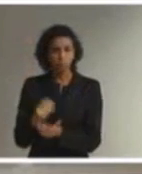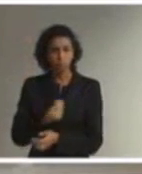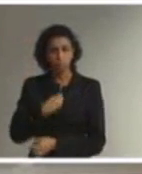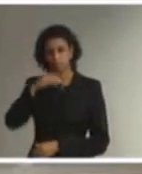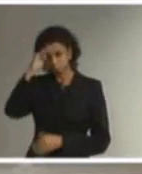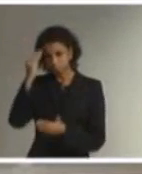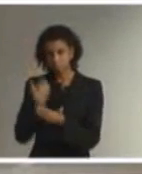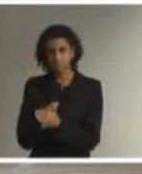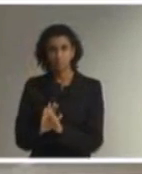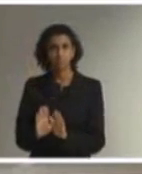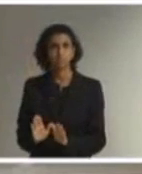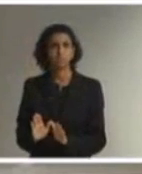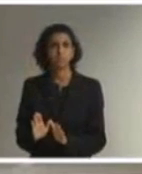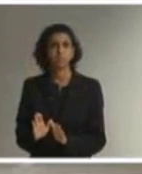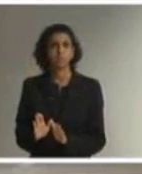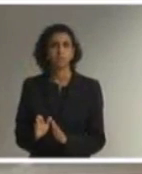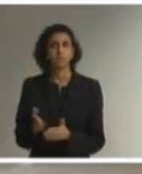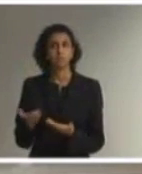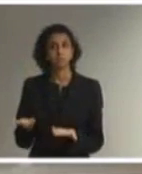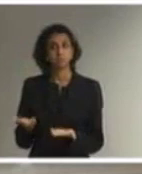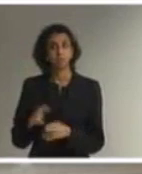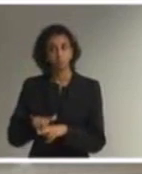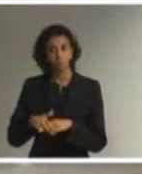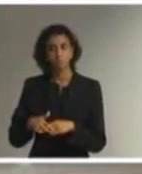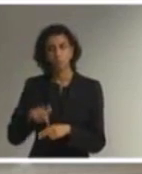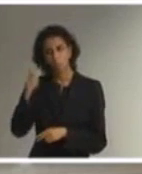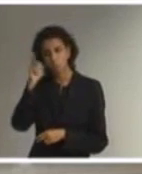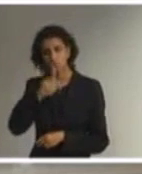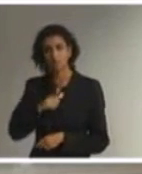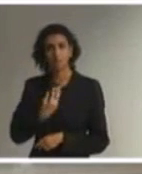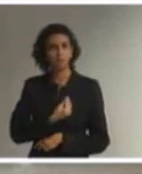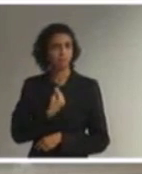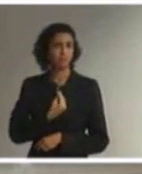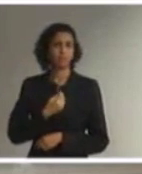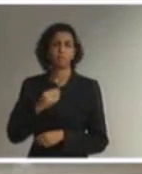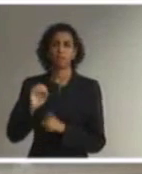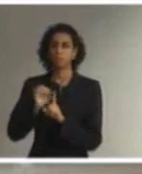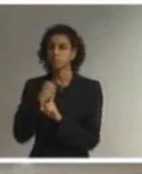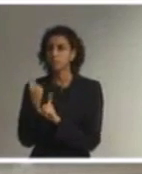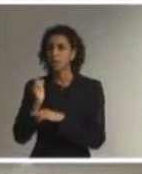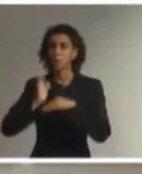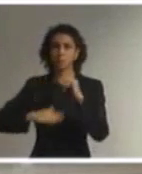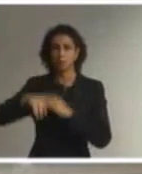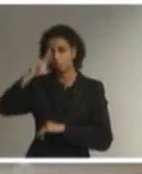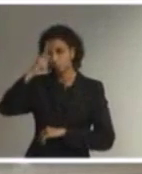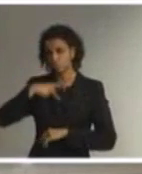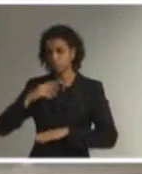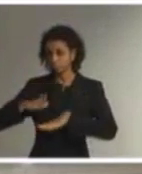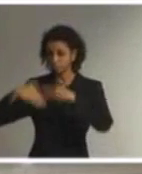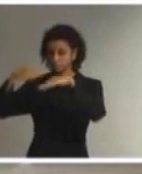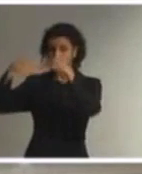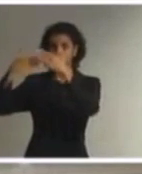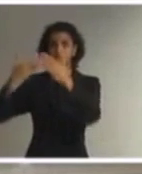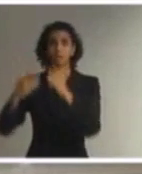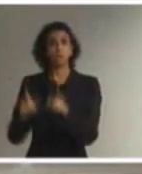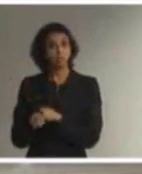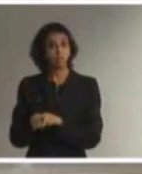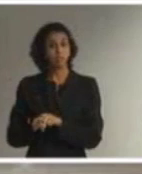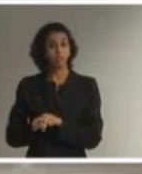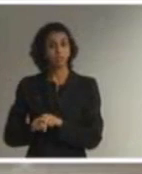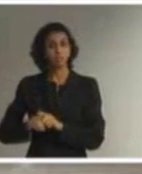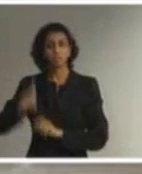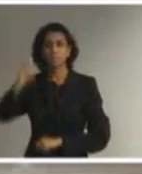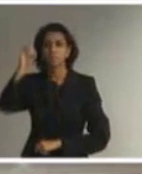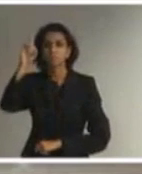esse desenvolvimento pessoal, social e profissional e o direito,